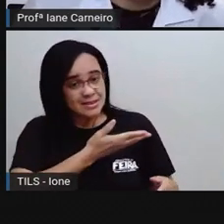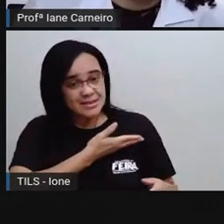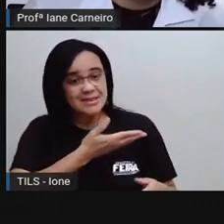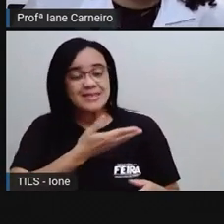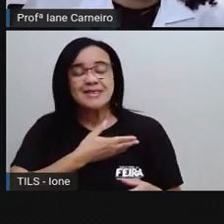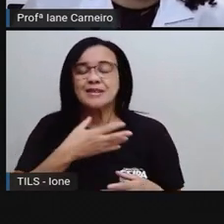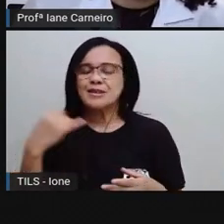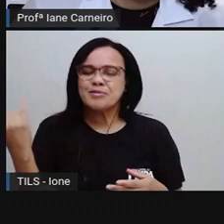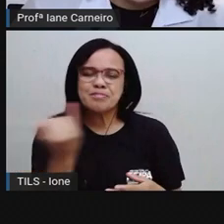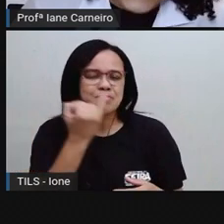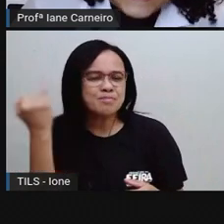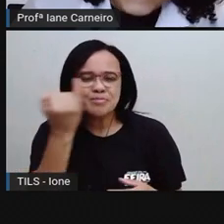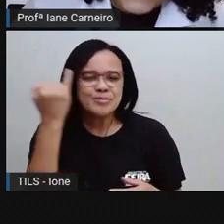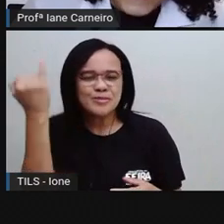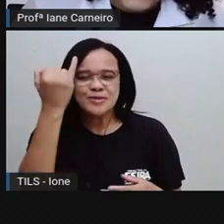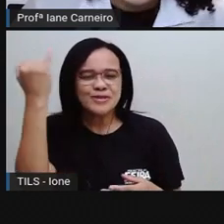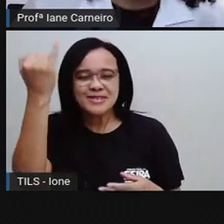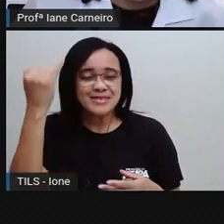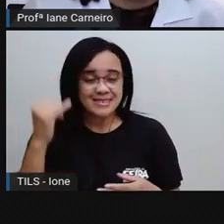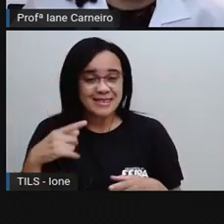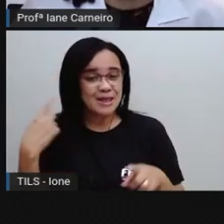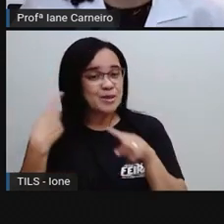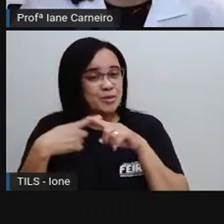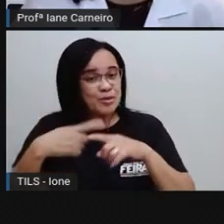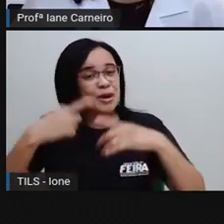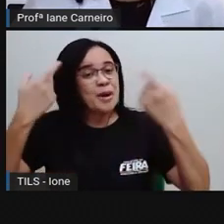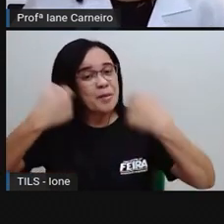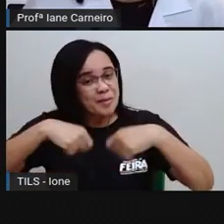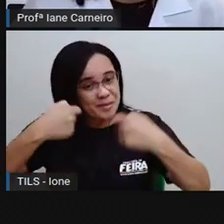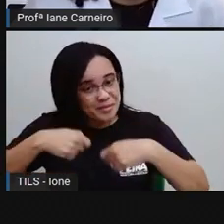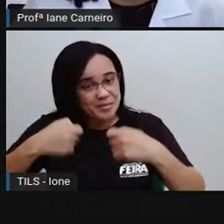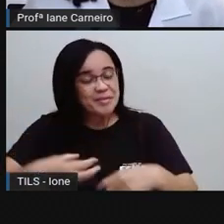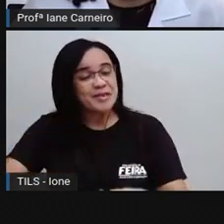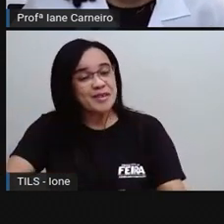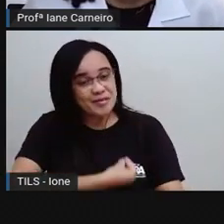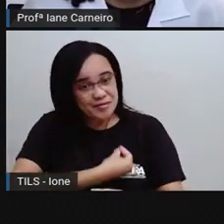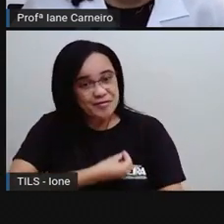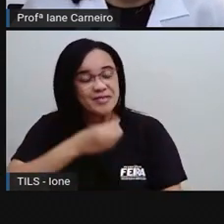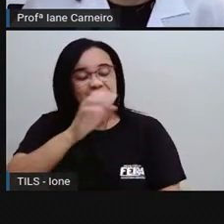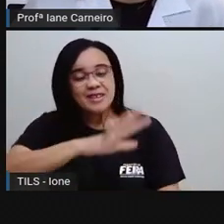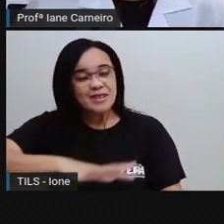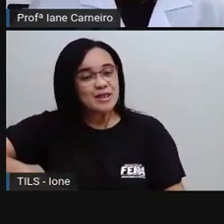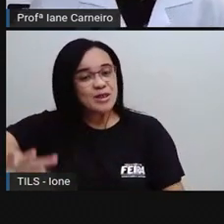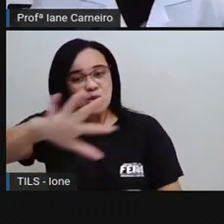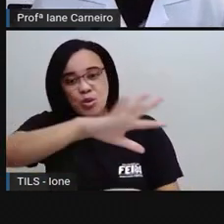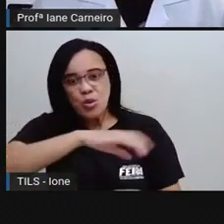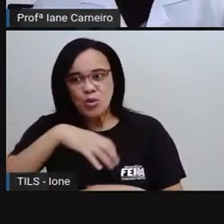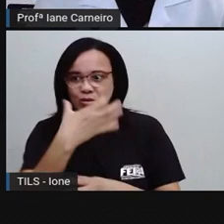importantes, pois são necessárias à vida de todas as plantas aqui na terra.